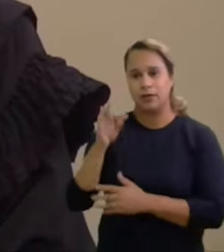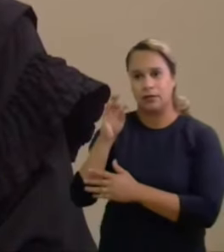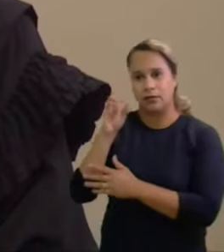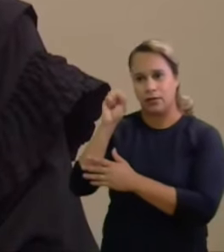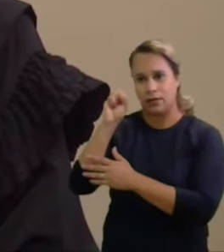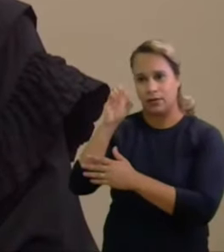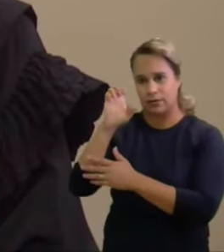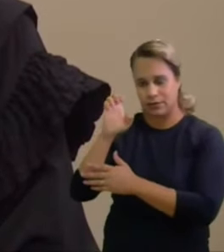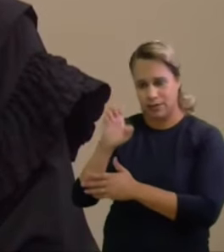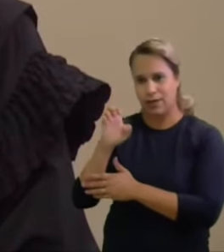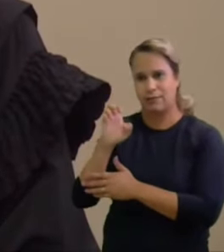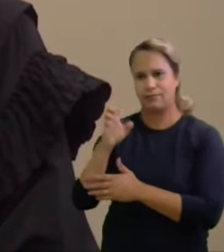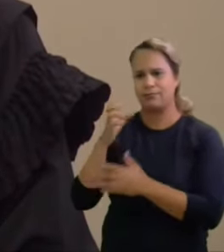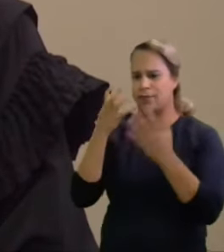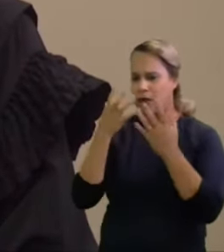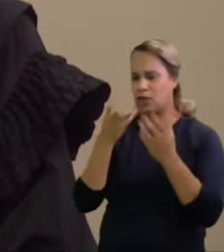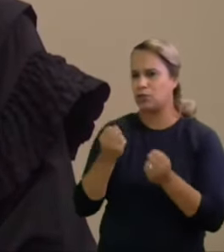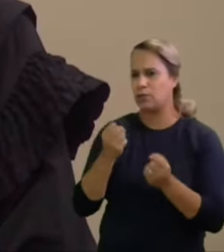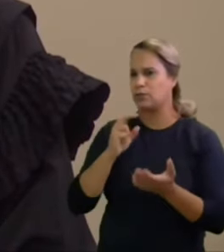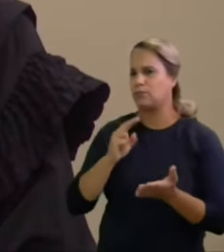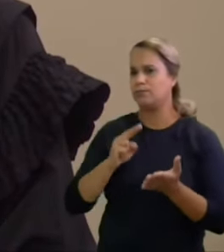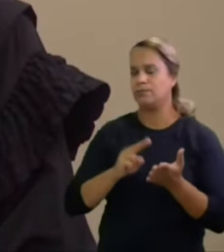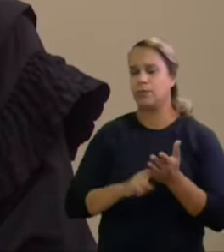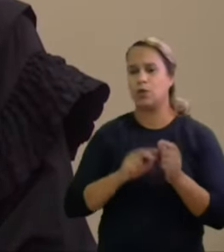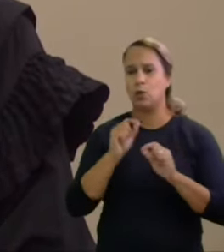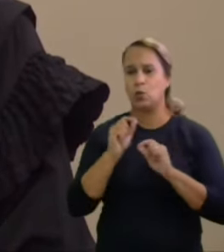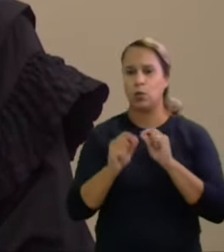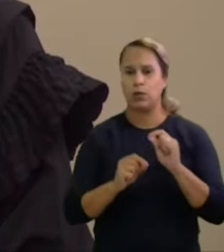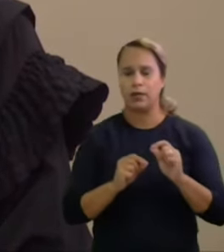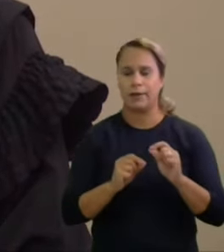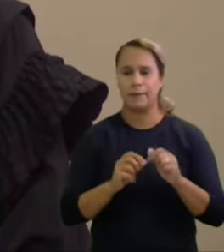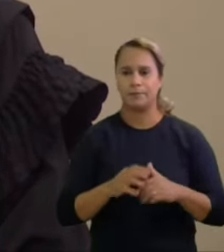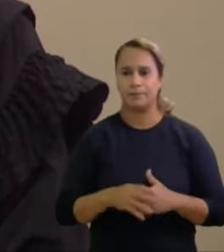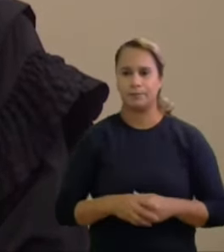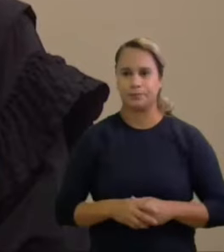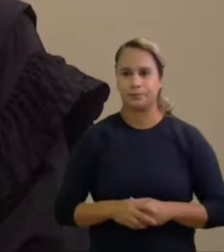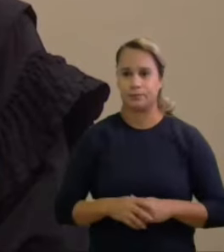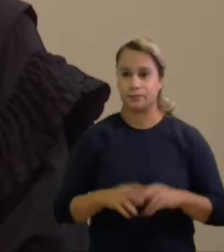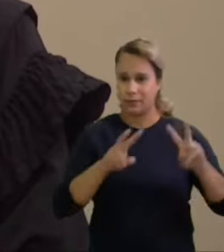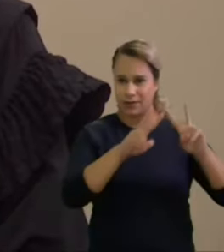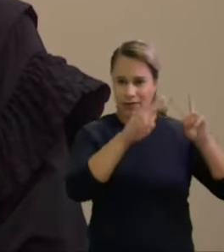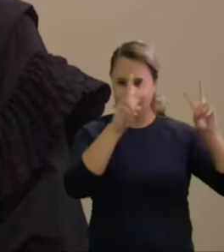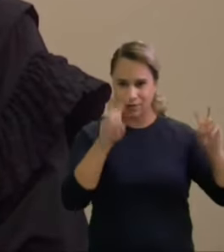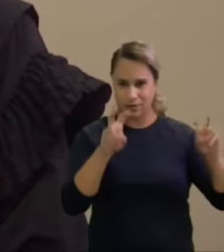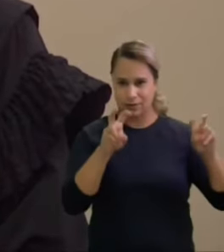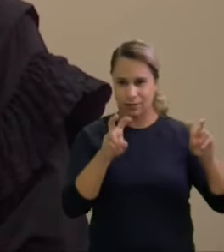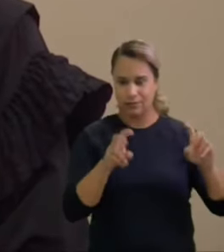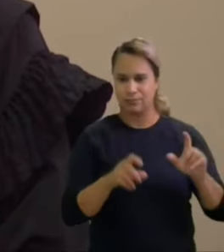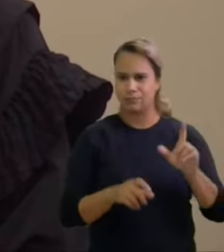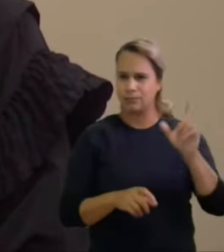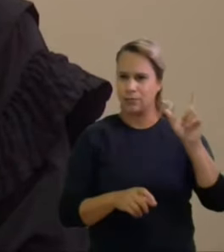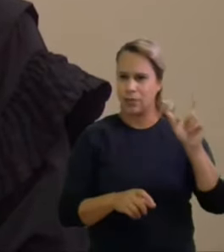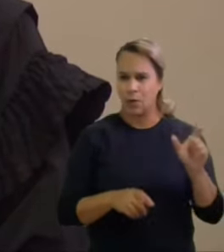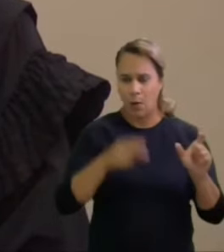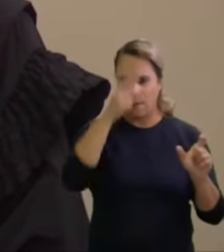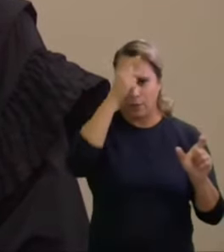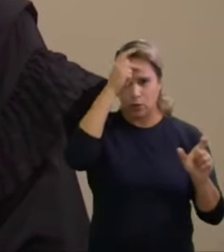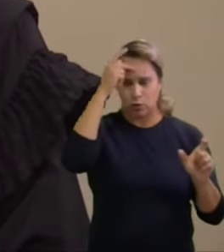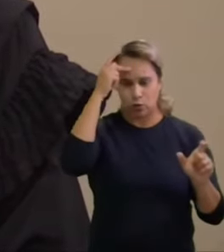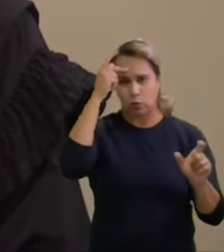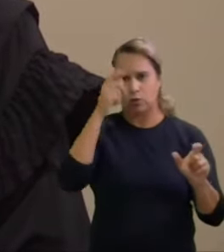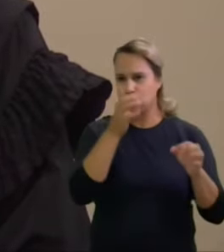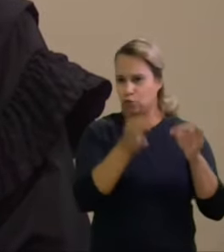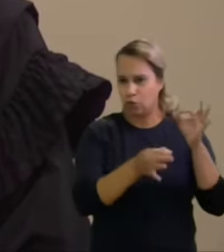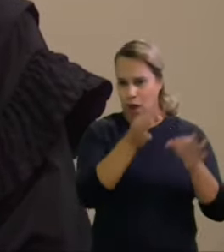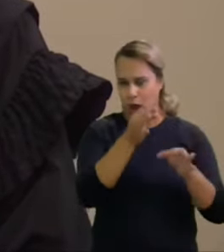-sufrágio conforme o seguinte julgado e aqui eu cito um julgado do TSE diante das